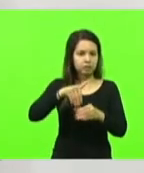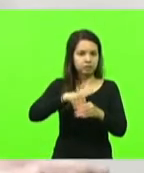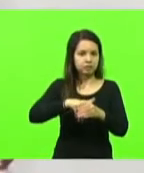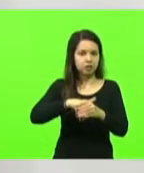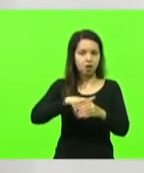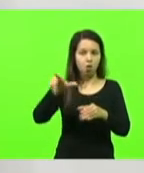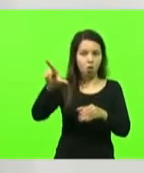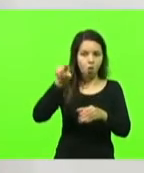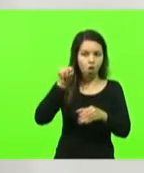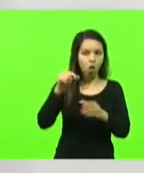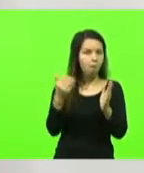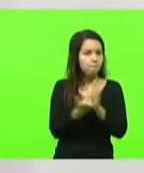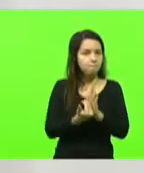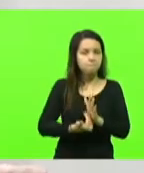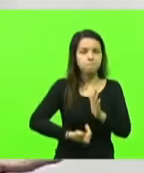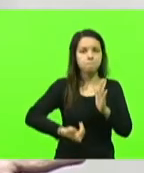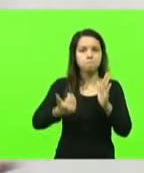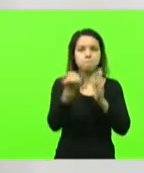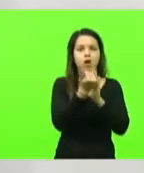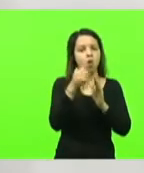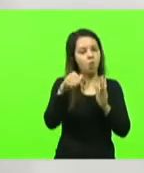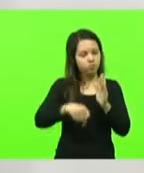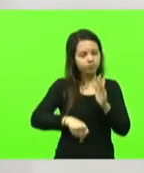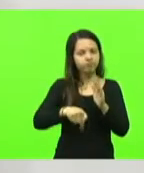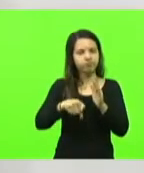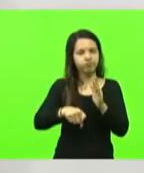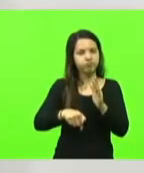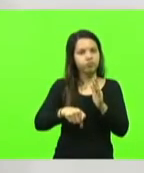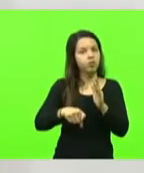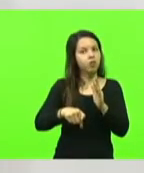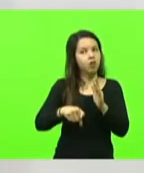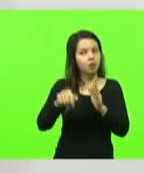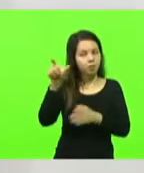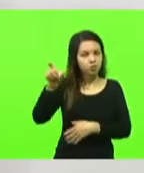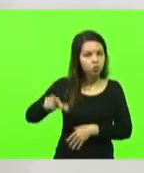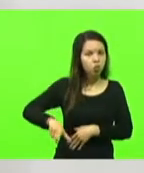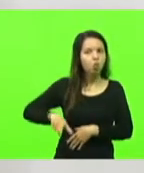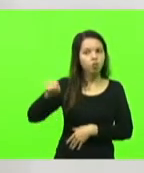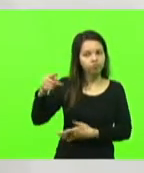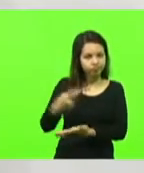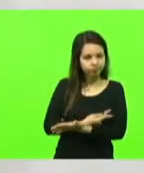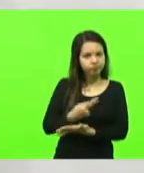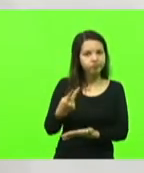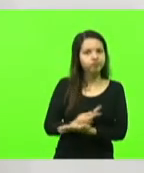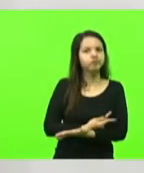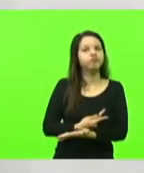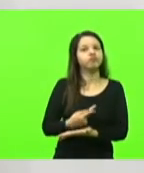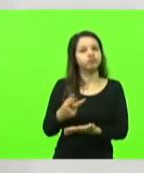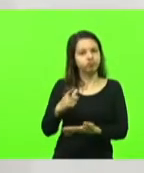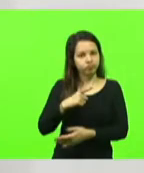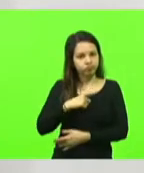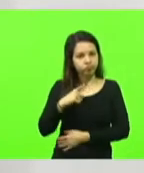e alguém está sendo incompetente nessa história. Deputado Berlana, queria...